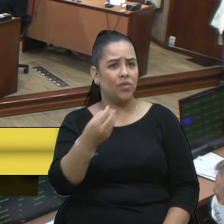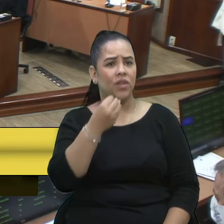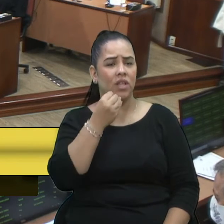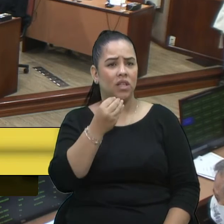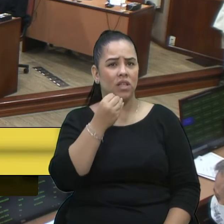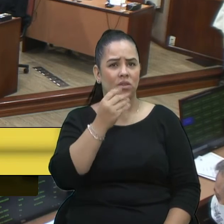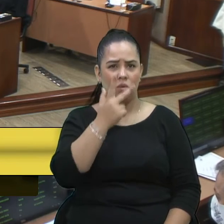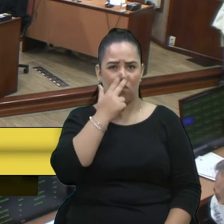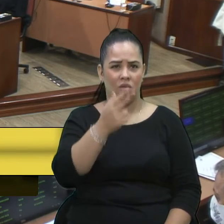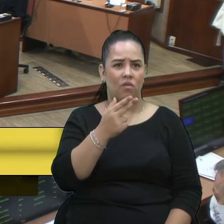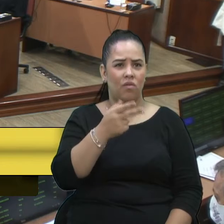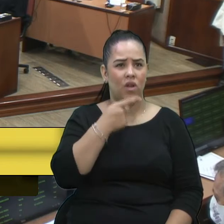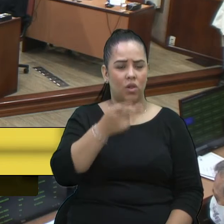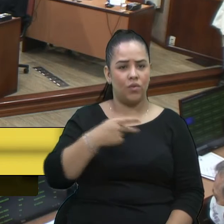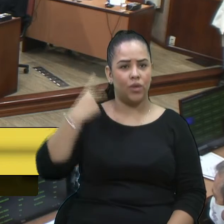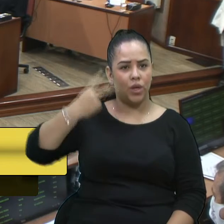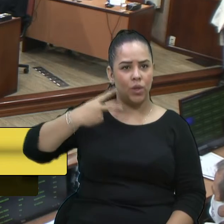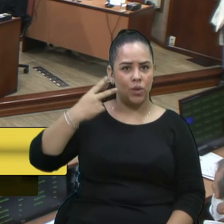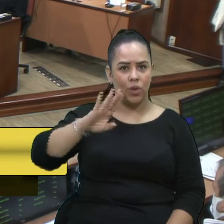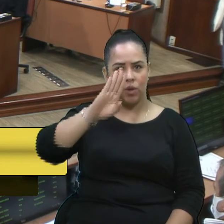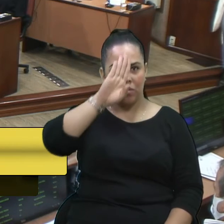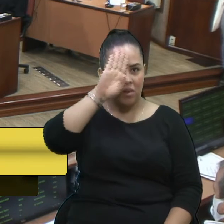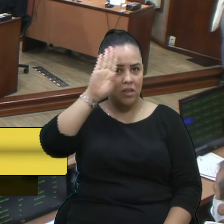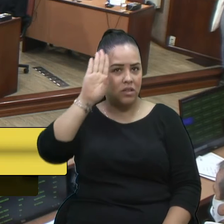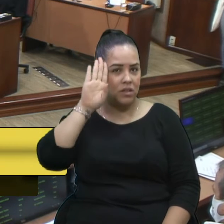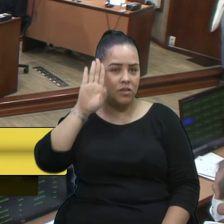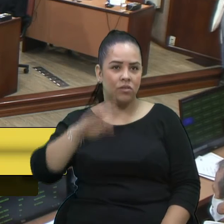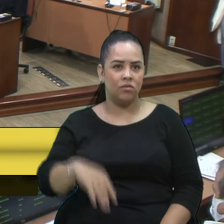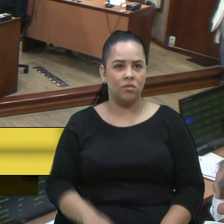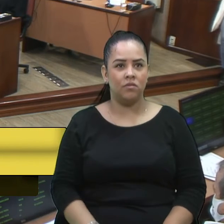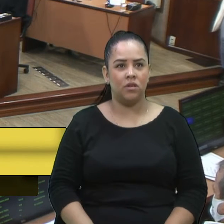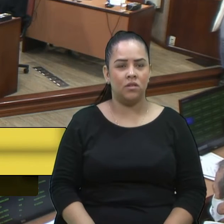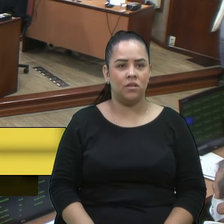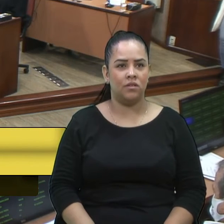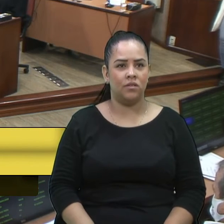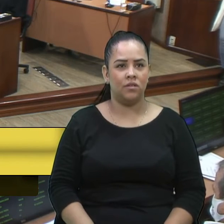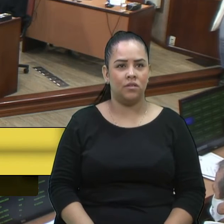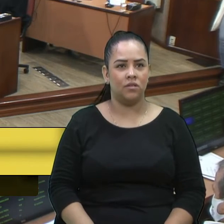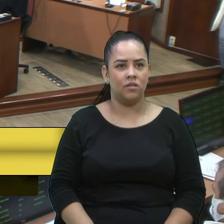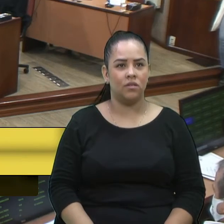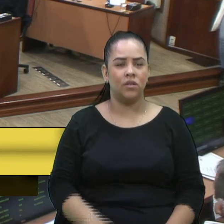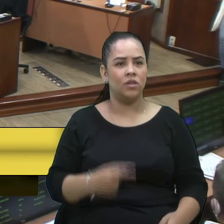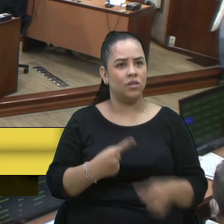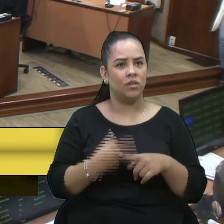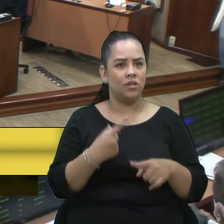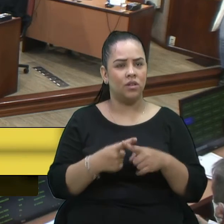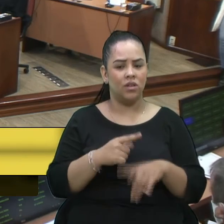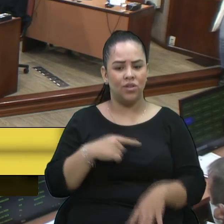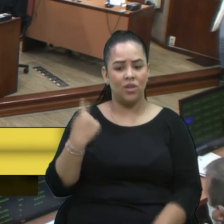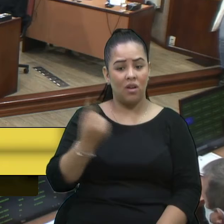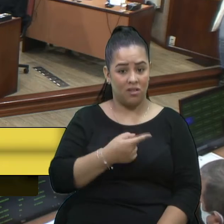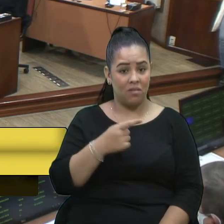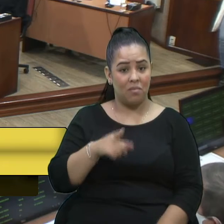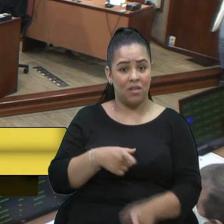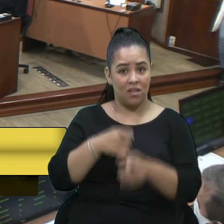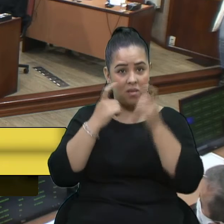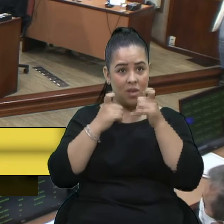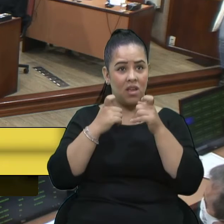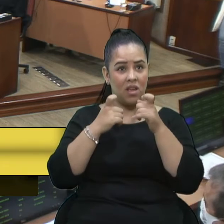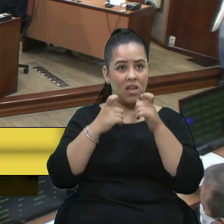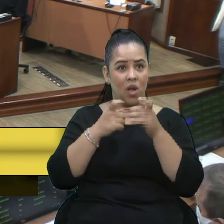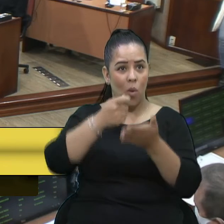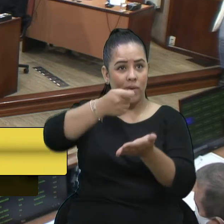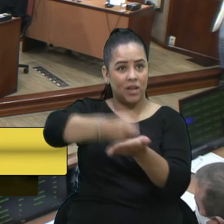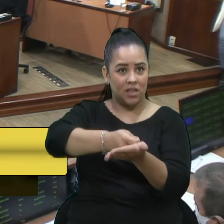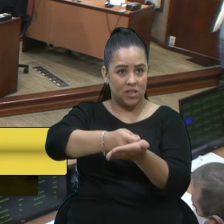Bressan, eu também trago um outro dado. A gente nota que a obrigação de uso de máscara já está